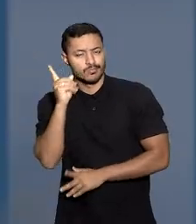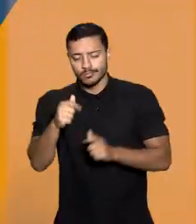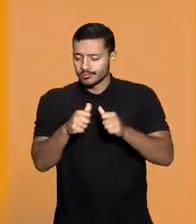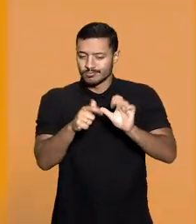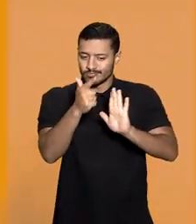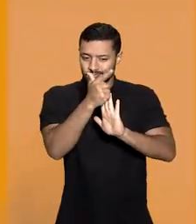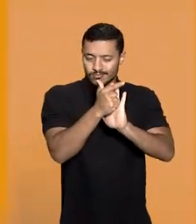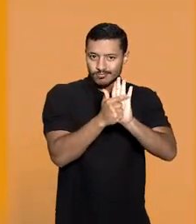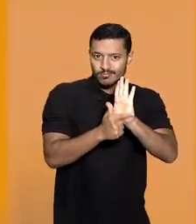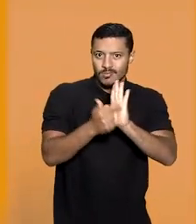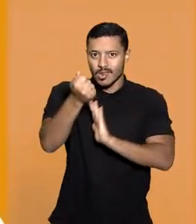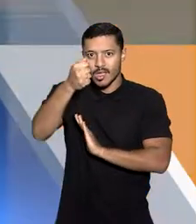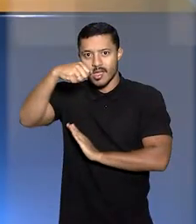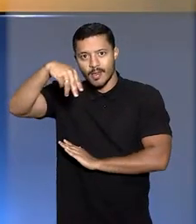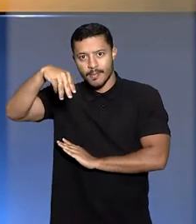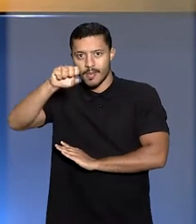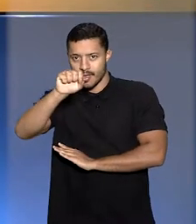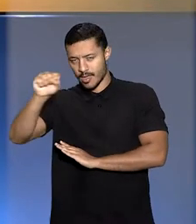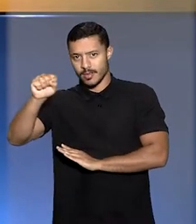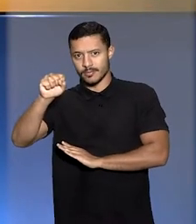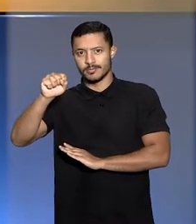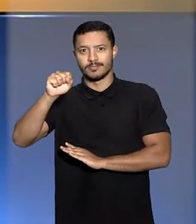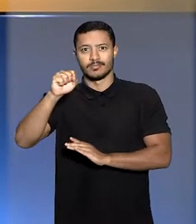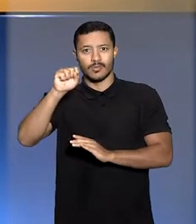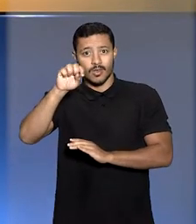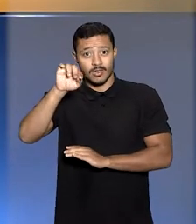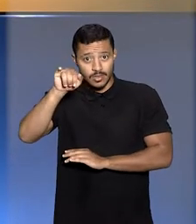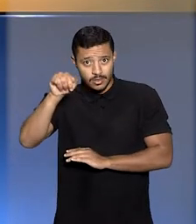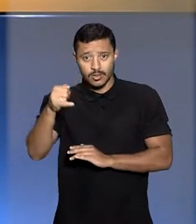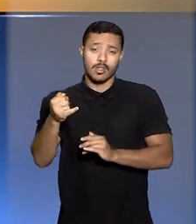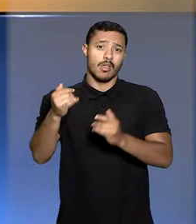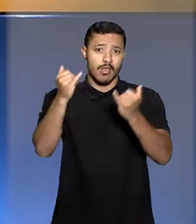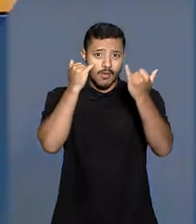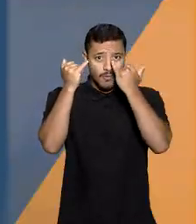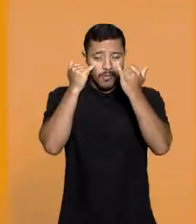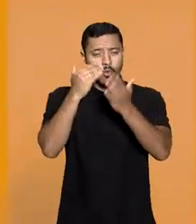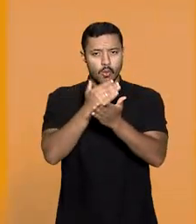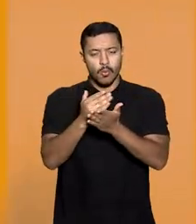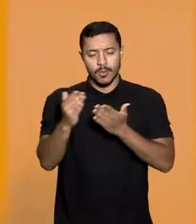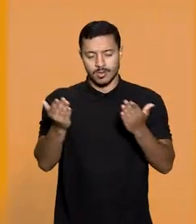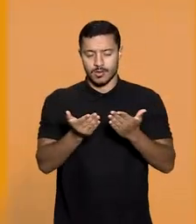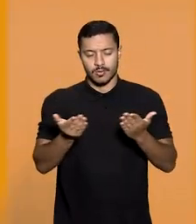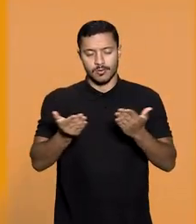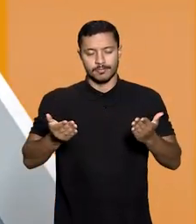não estão na lista da ANS. O STJ Notícias começa agora.